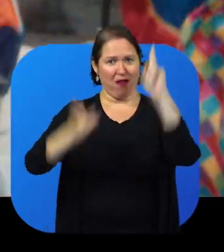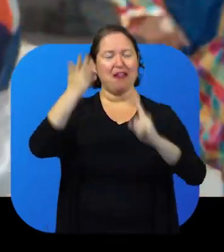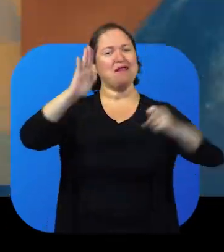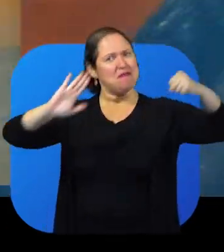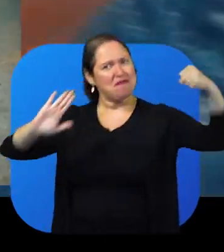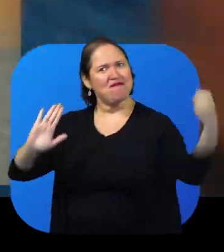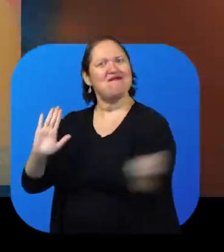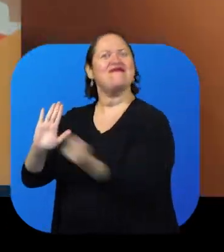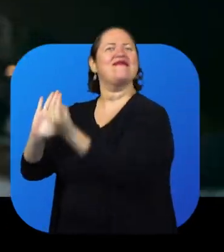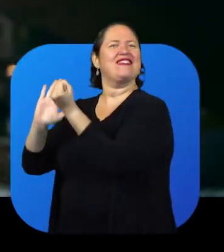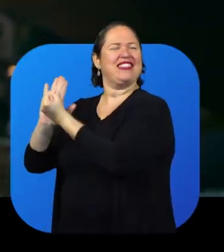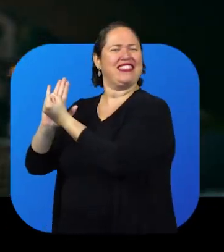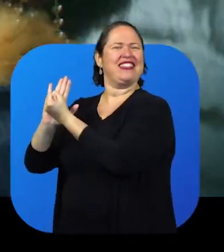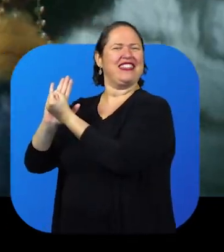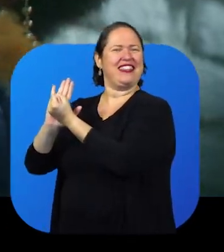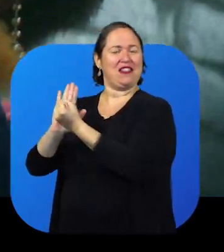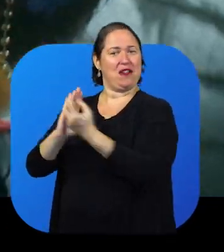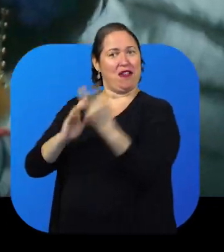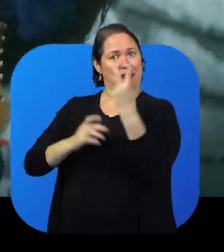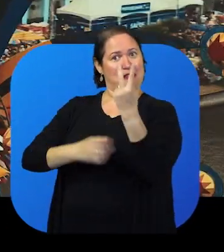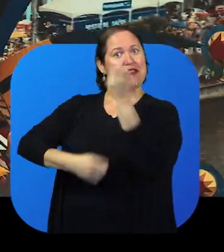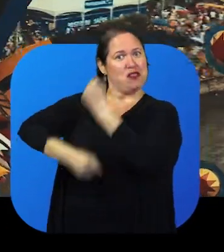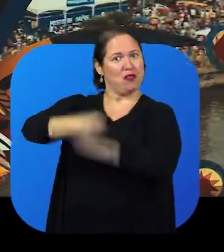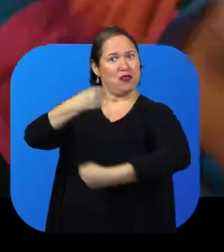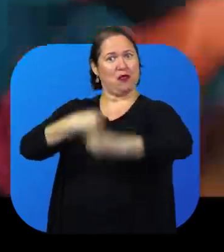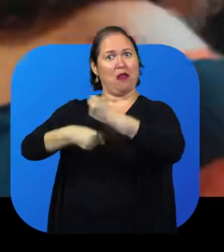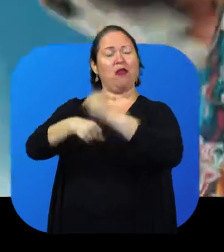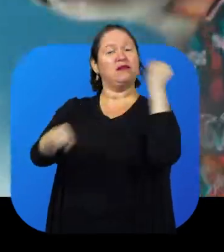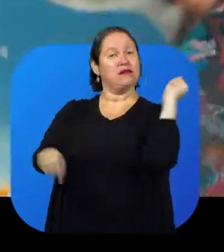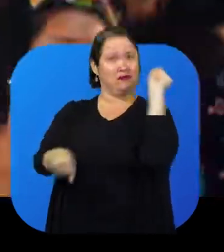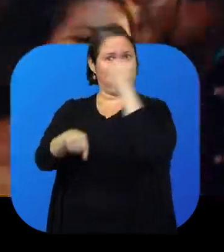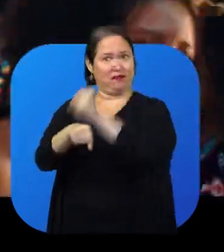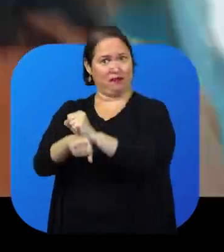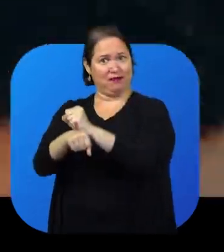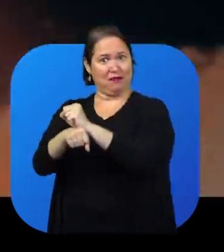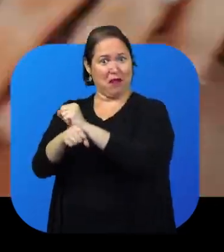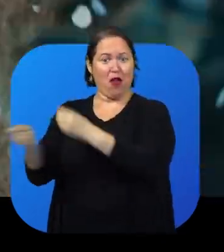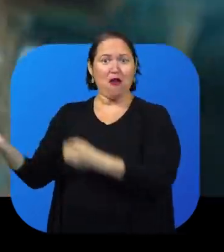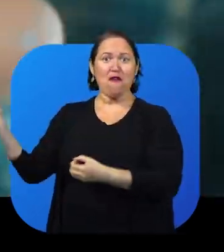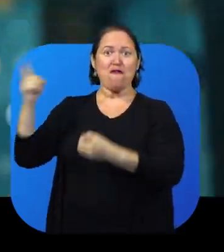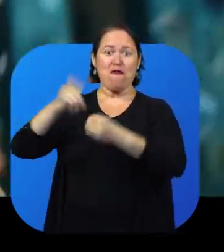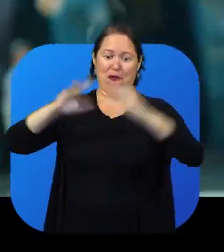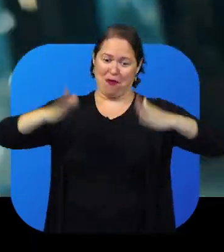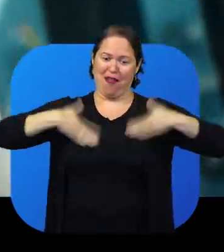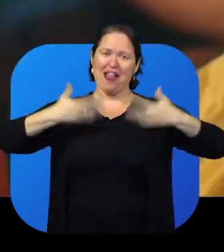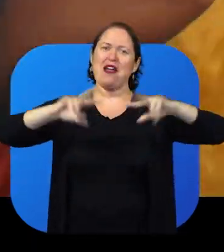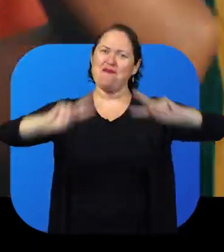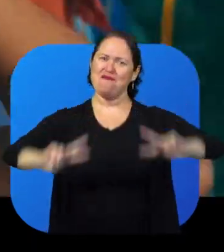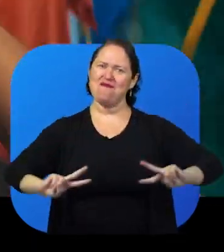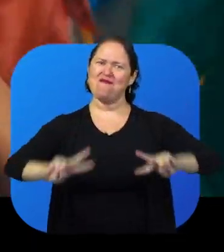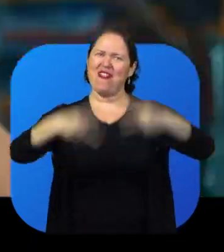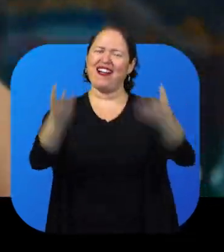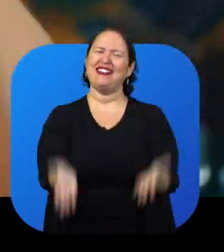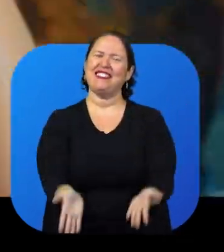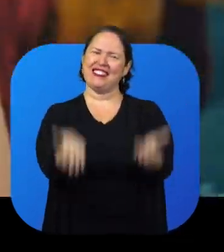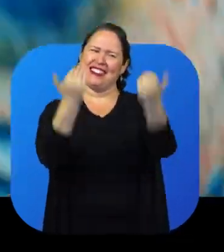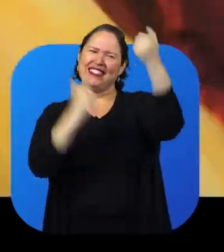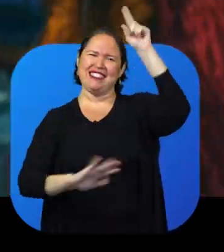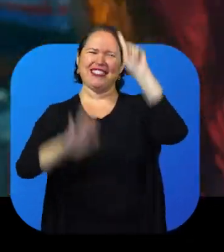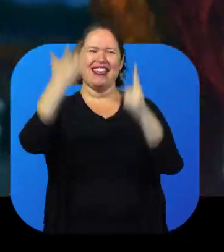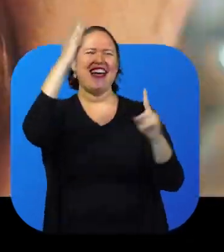Recife, carnaval é sagrado. E depois de dois anos sem celebração, tá multiplicado.